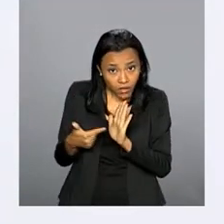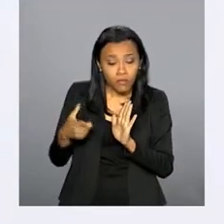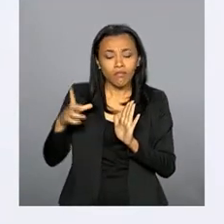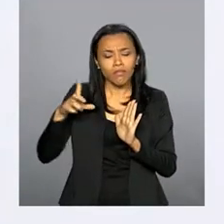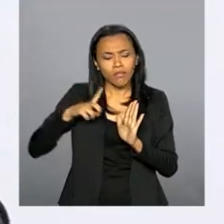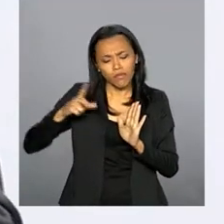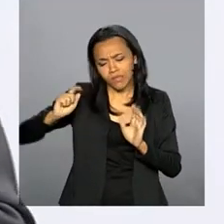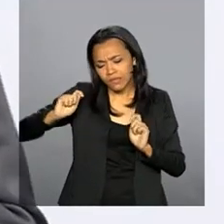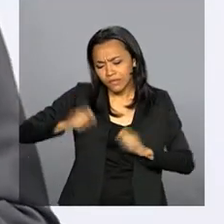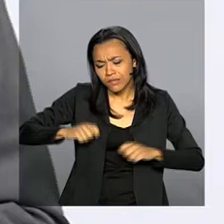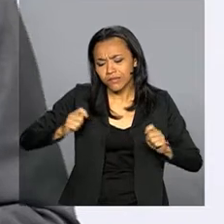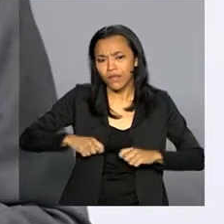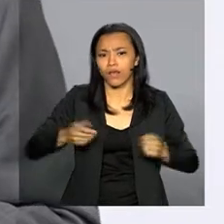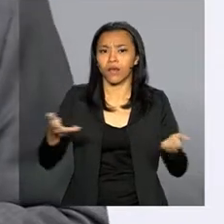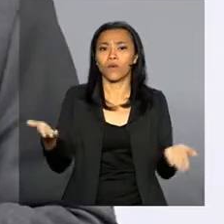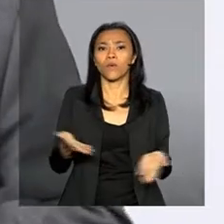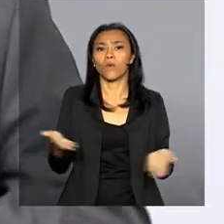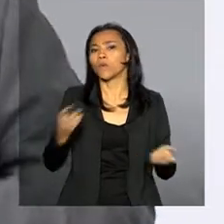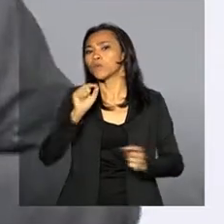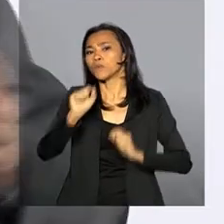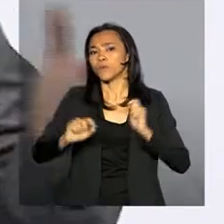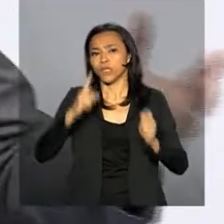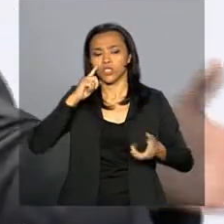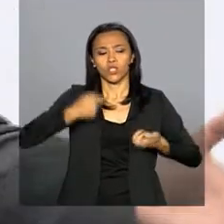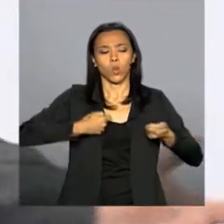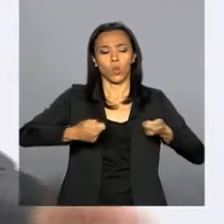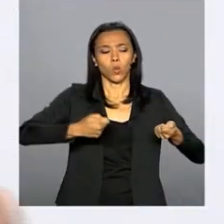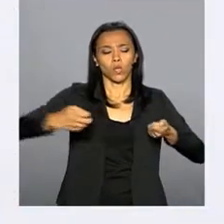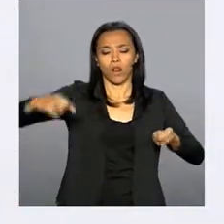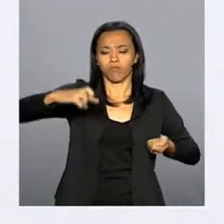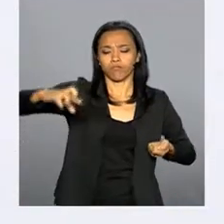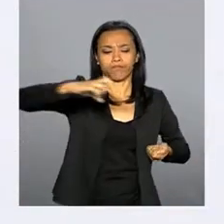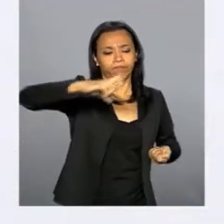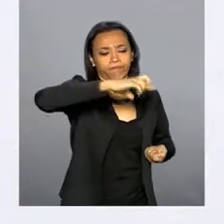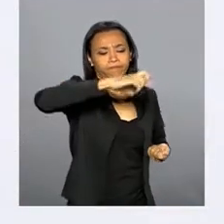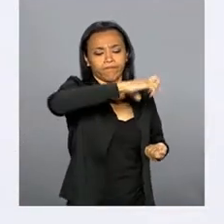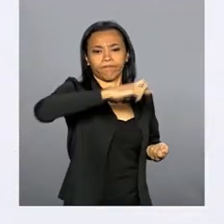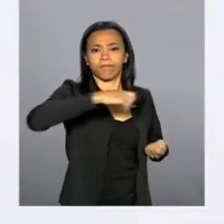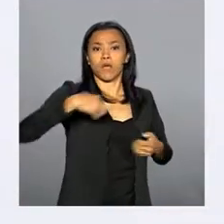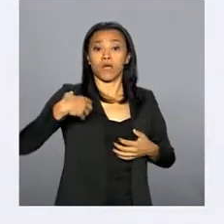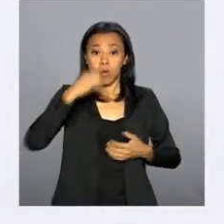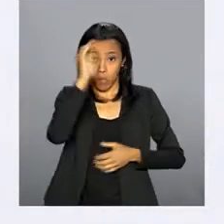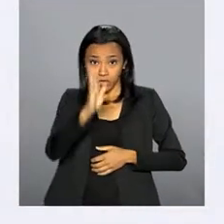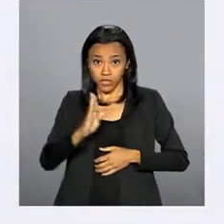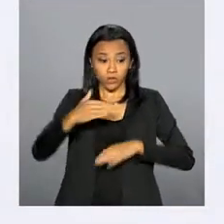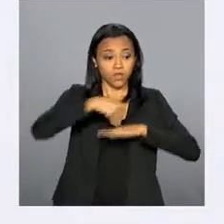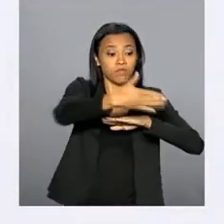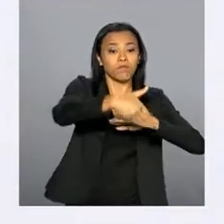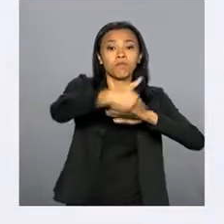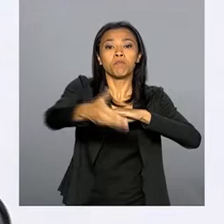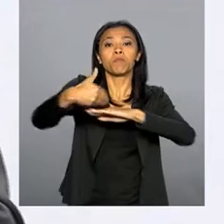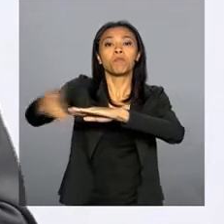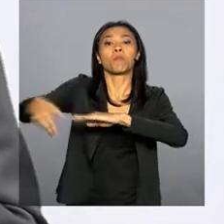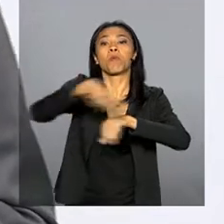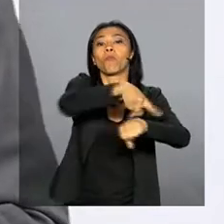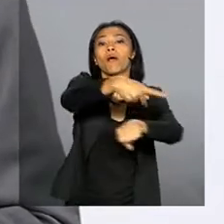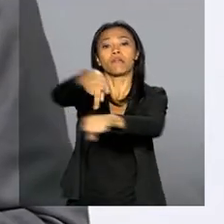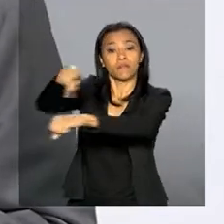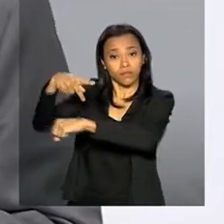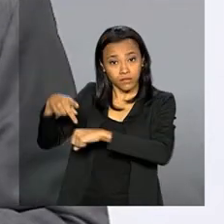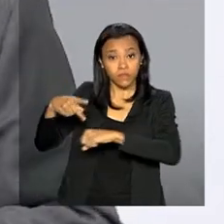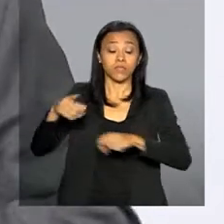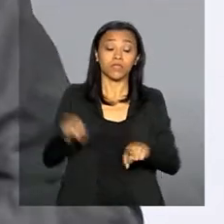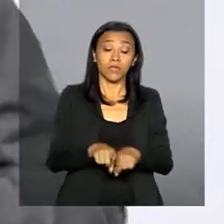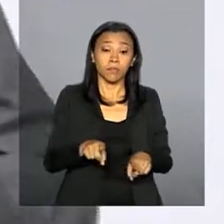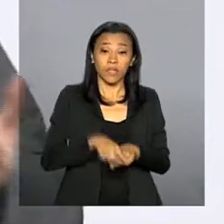condições hoje de monitorar todas as nossas fronteiras, fazendo com que o enfrentamento ao